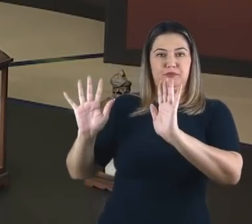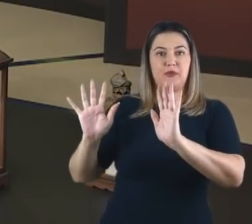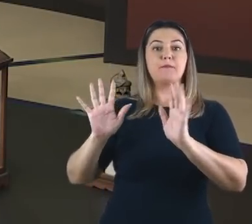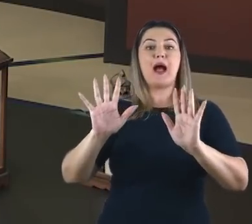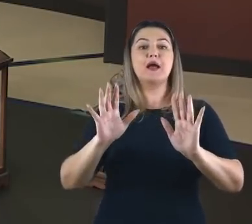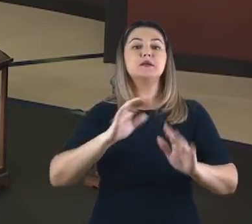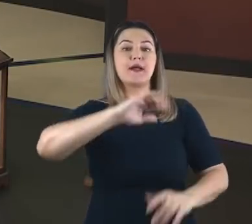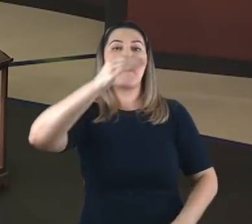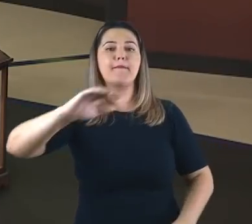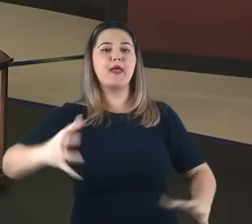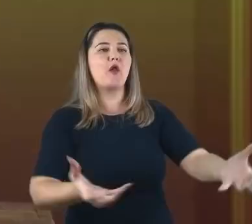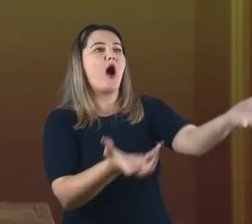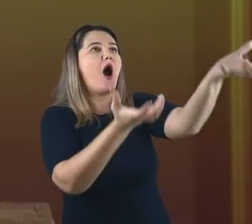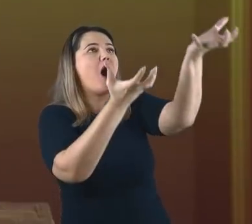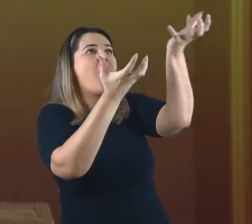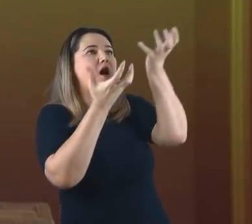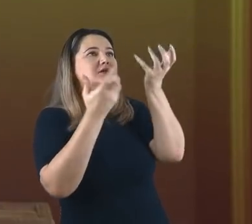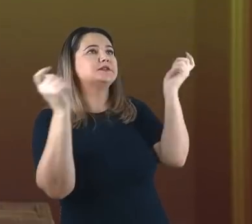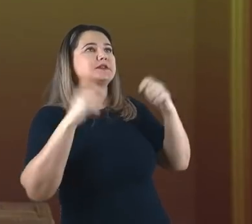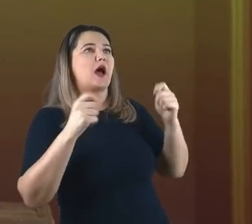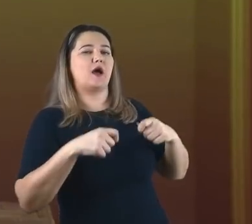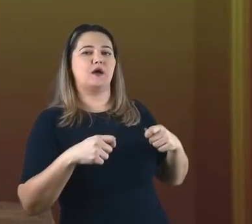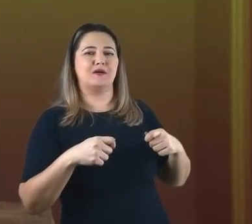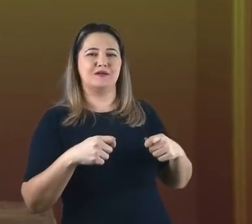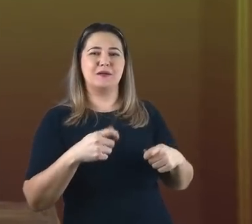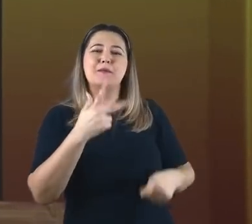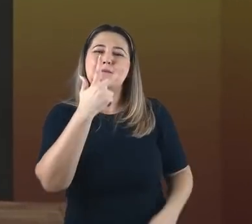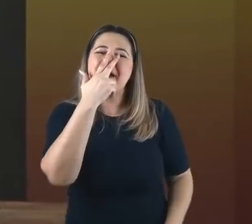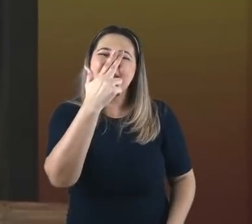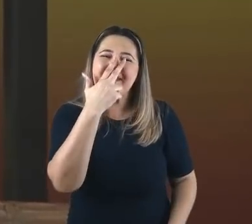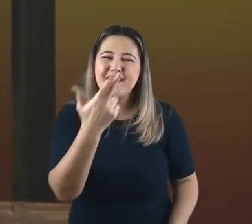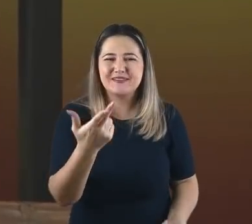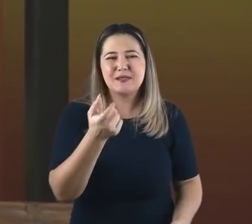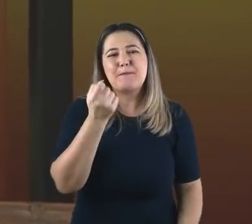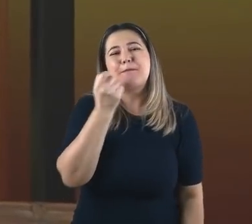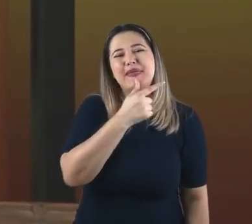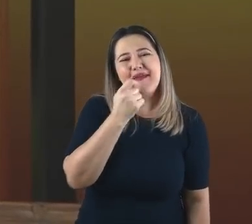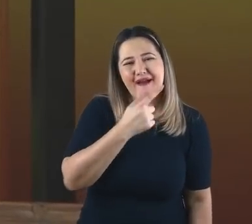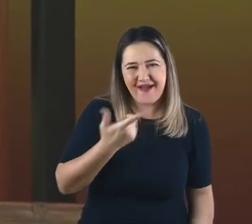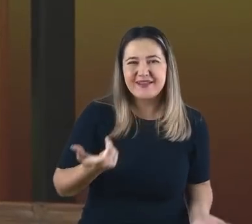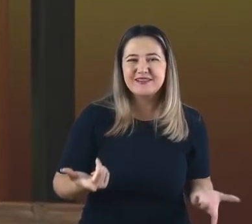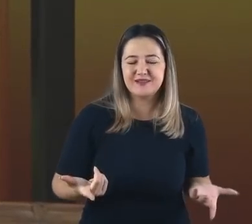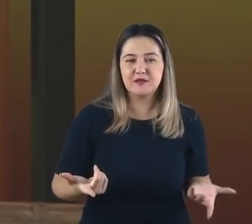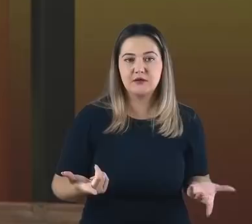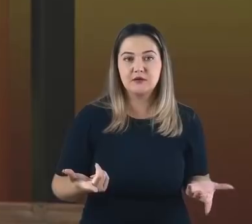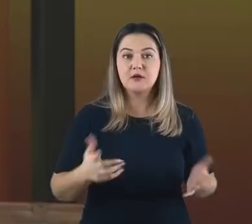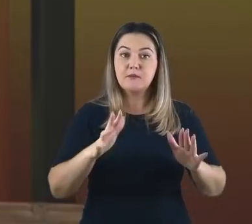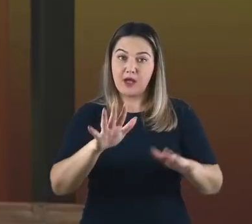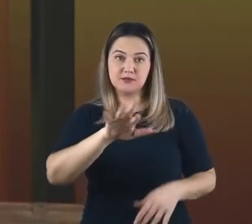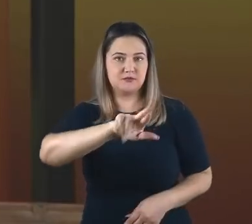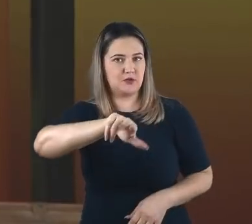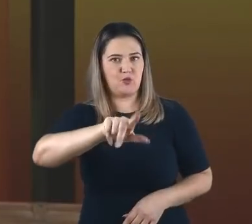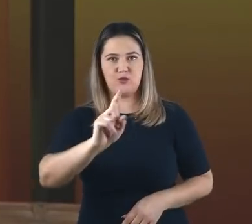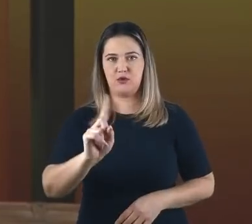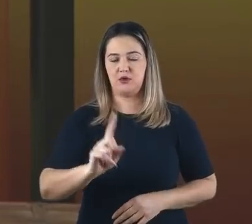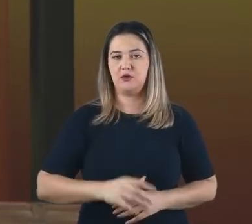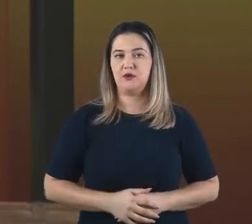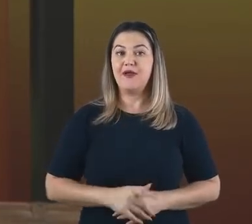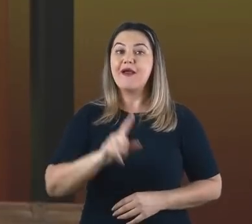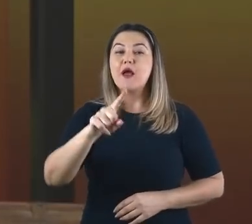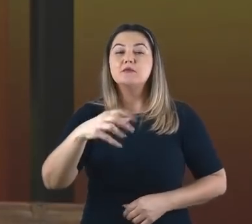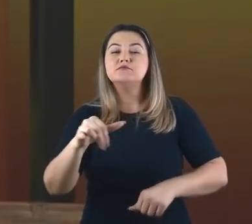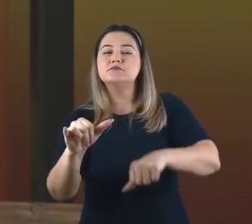inimaginada. Agora, calma, não pense que se trate de uma piada barata ou de um show de stand-up. Não,